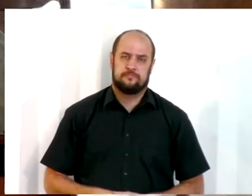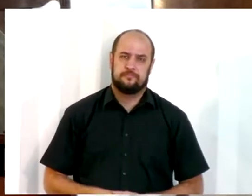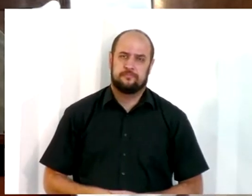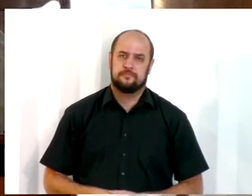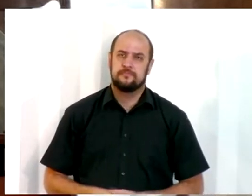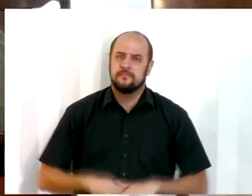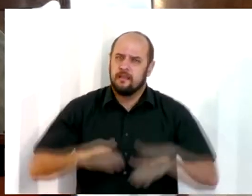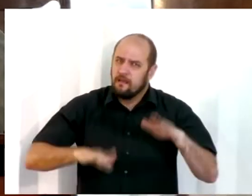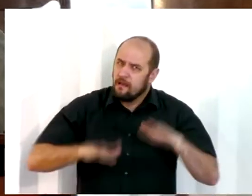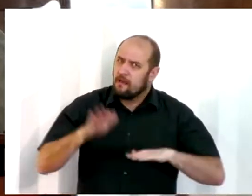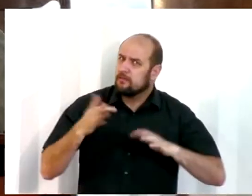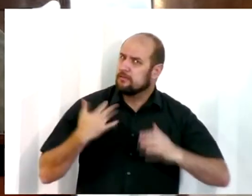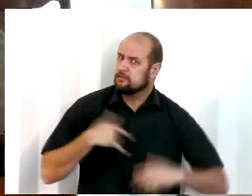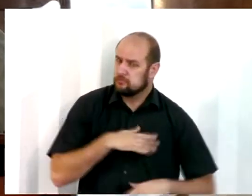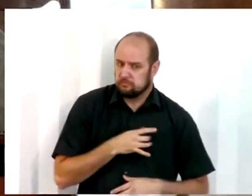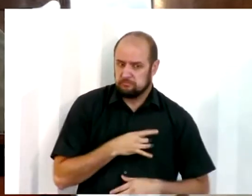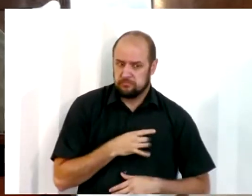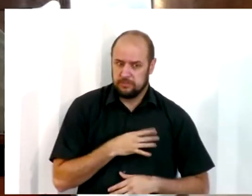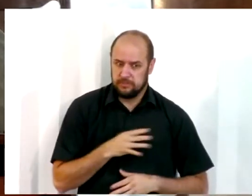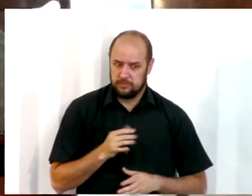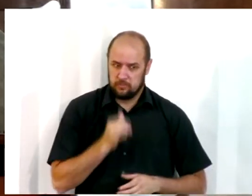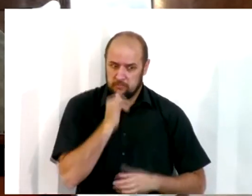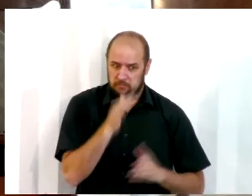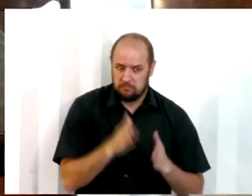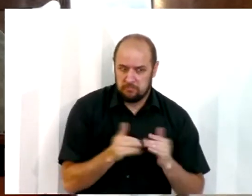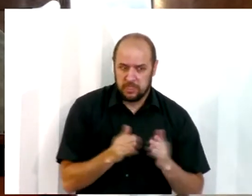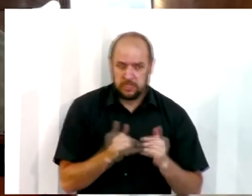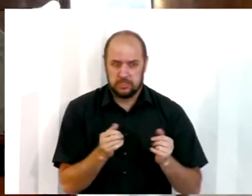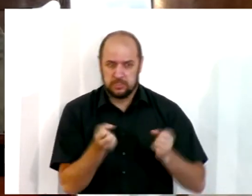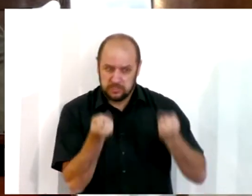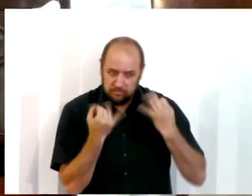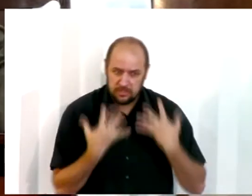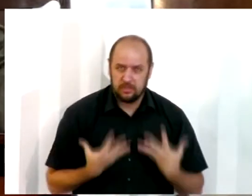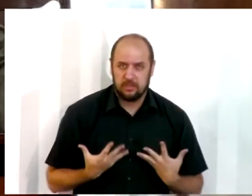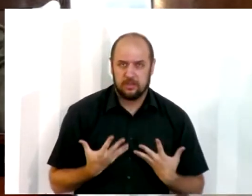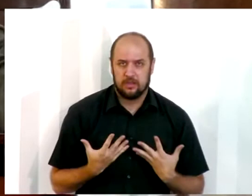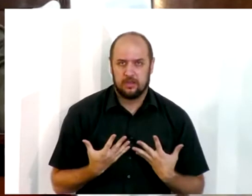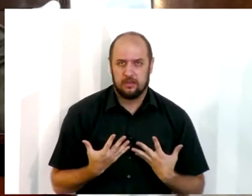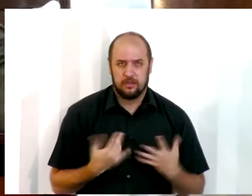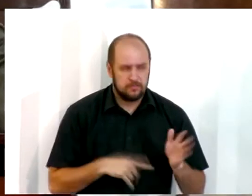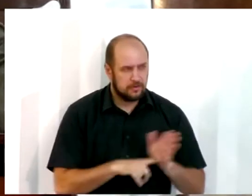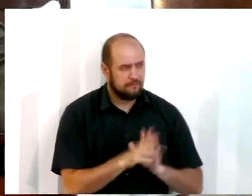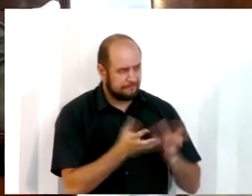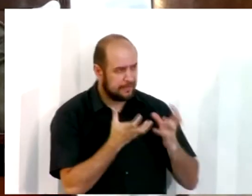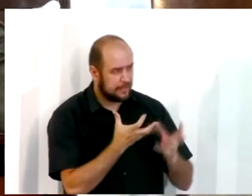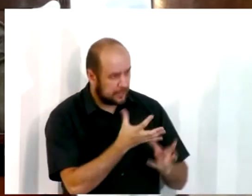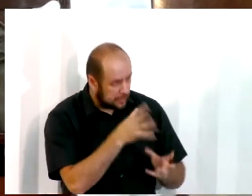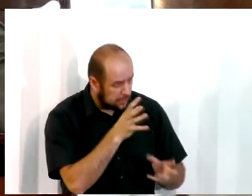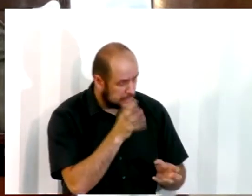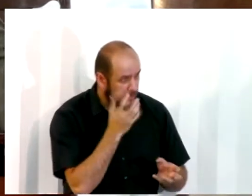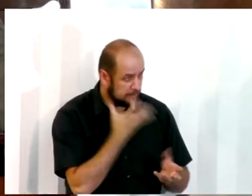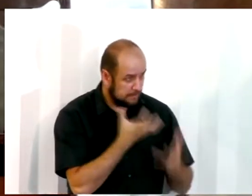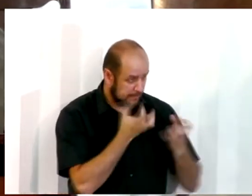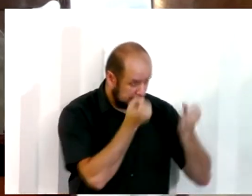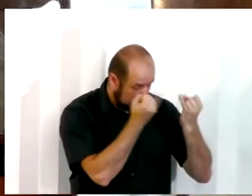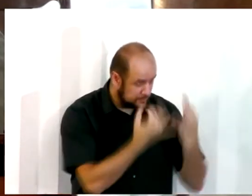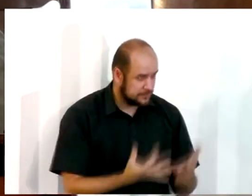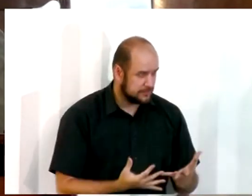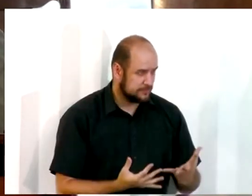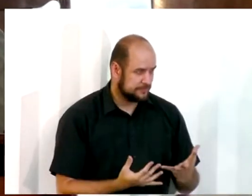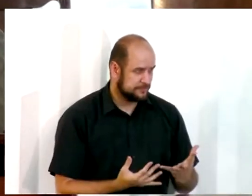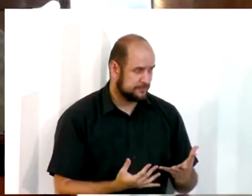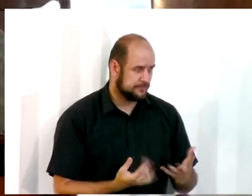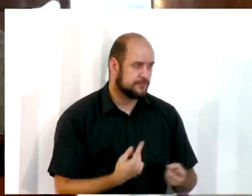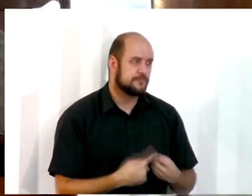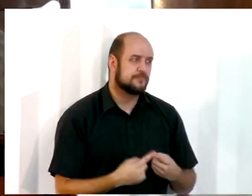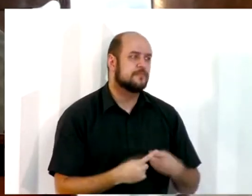Às vezes, nós temos medo de fazer essa pergunta para as pessoas que estão ao nosso redor, você quer ouvir a Palavra de Deus? Porque isso implicará que você